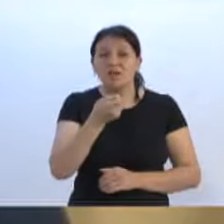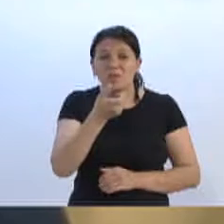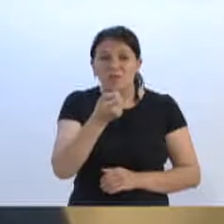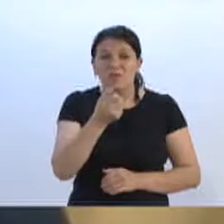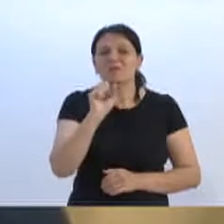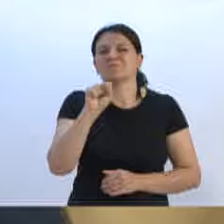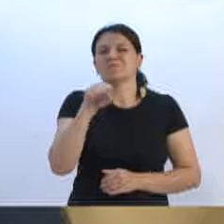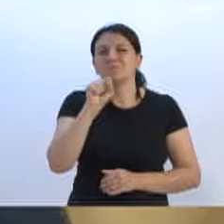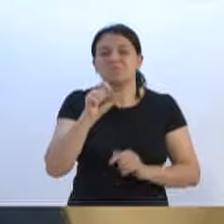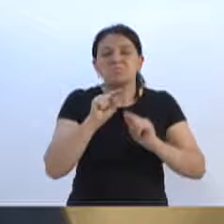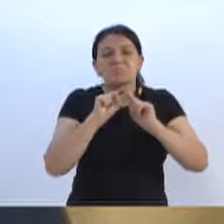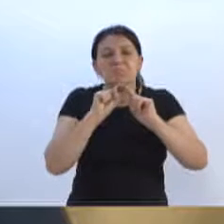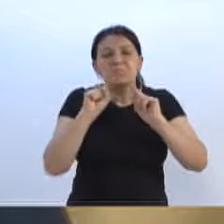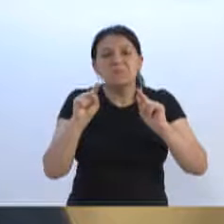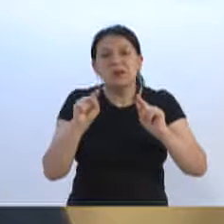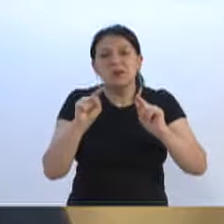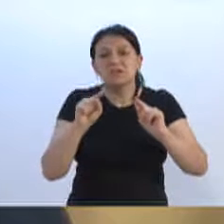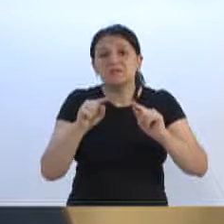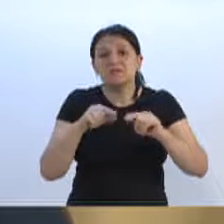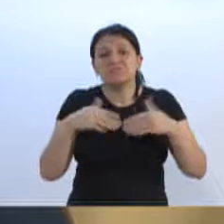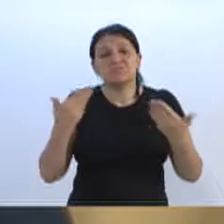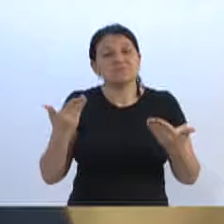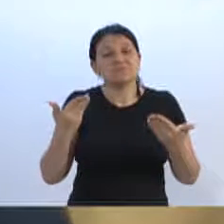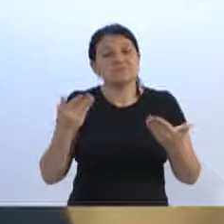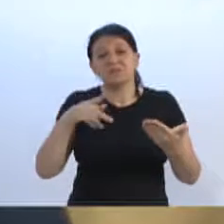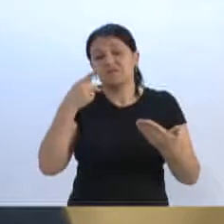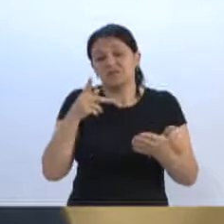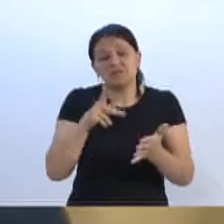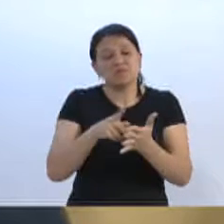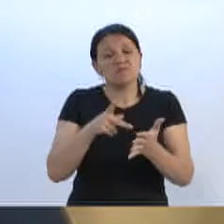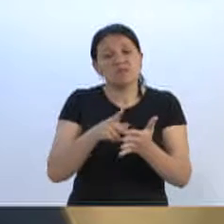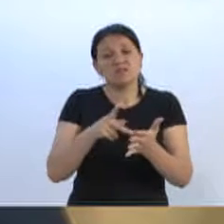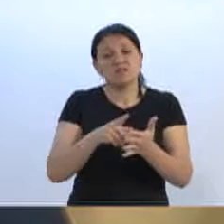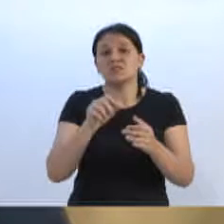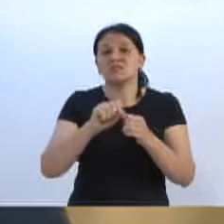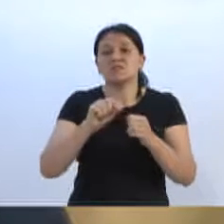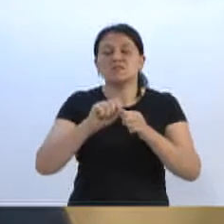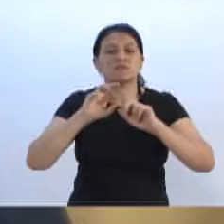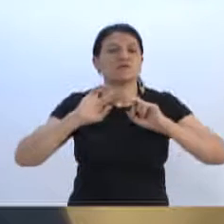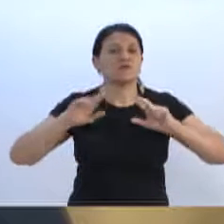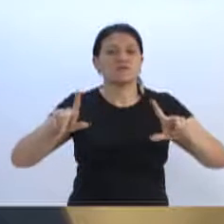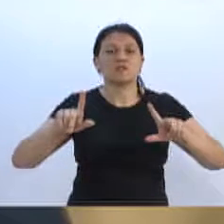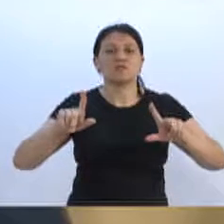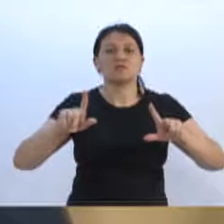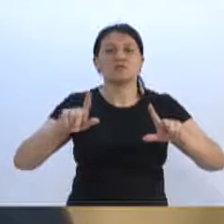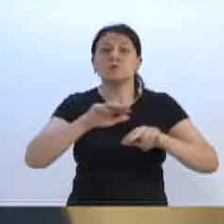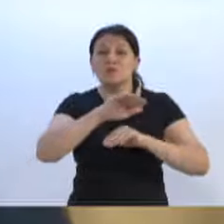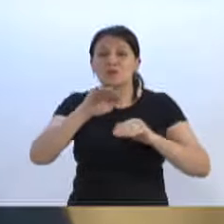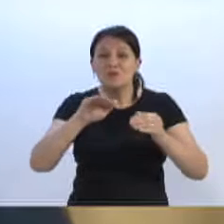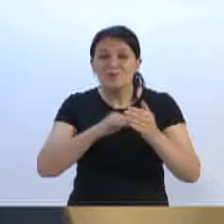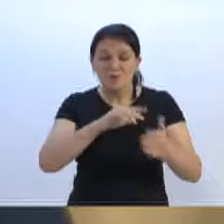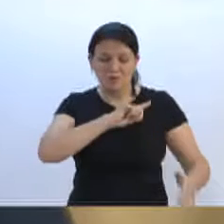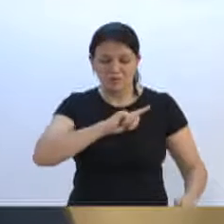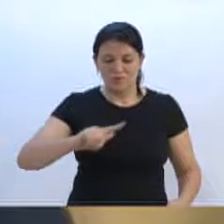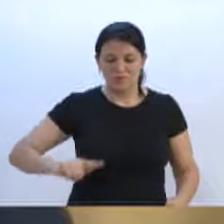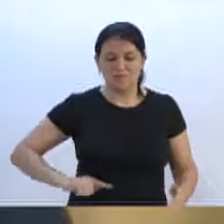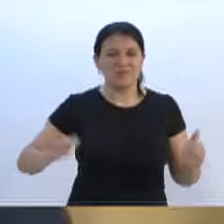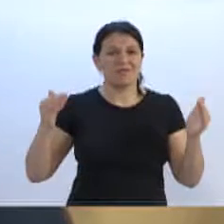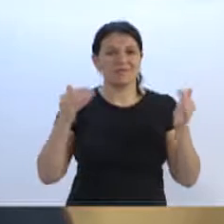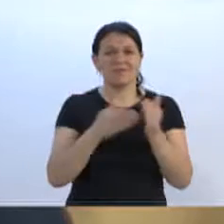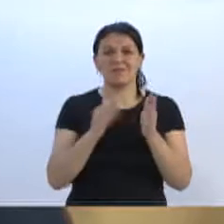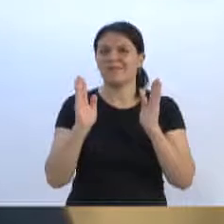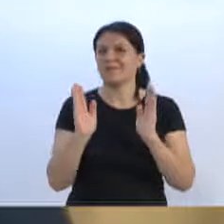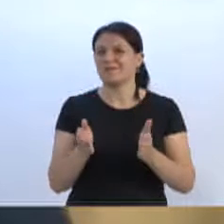ele, pelo menos, está sendo sincero e fazendo diferente do que todos aqueles governadores fizeram até agora